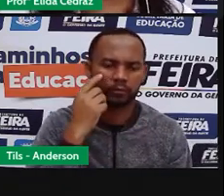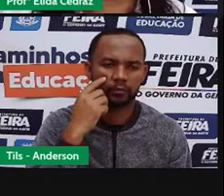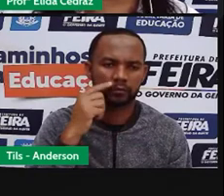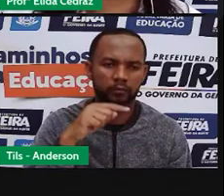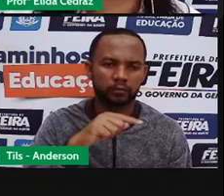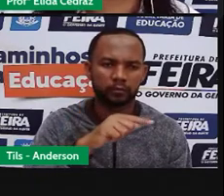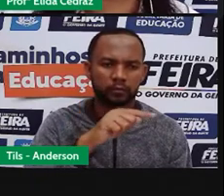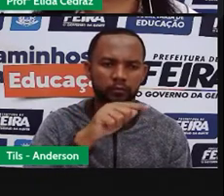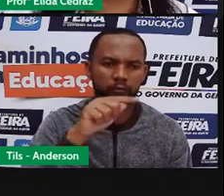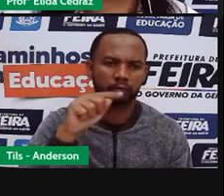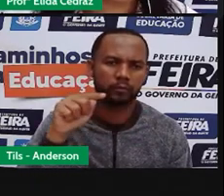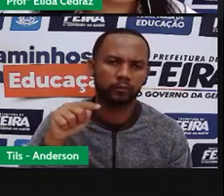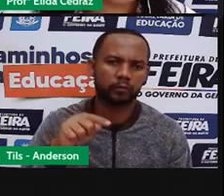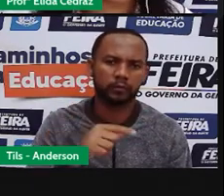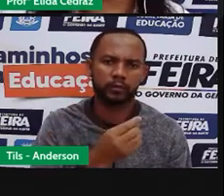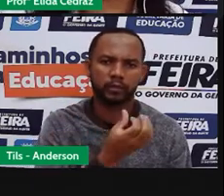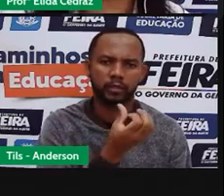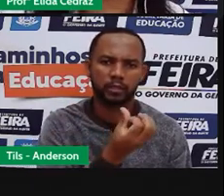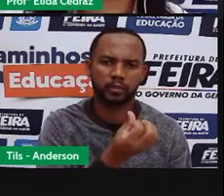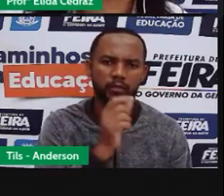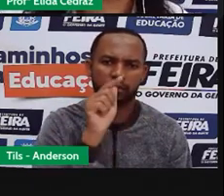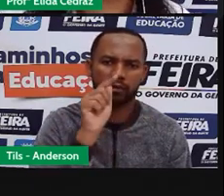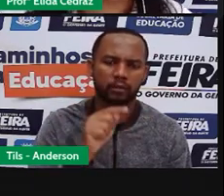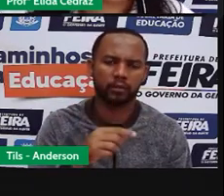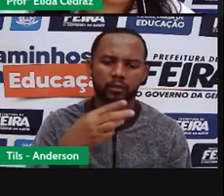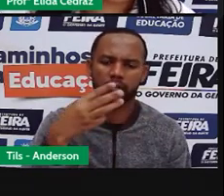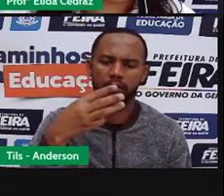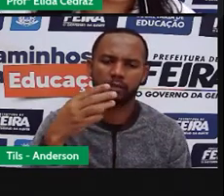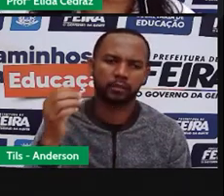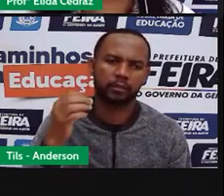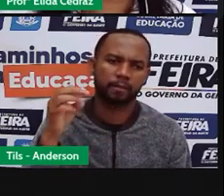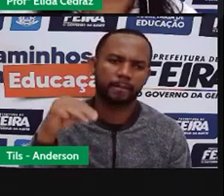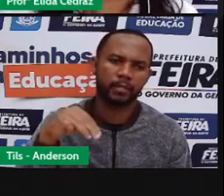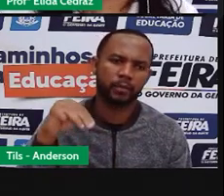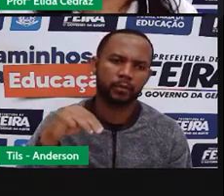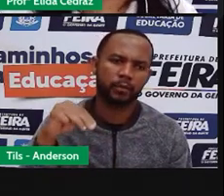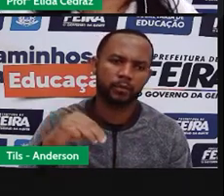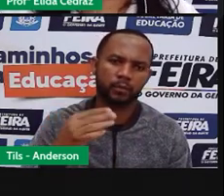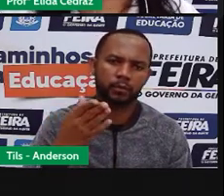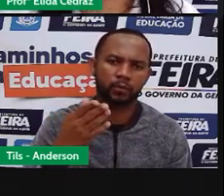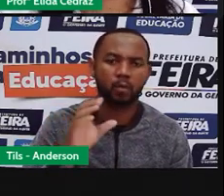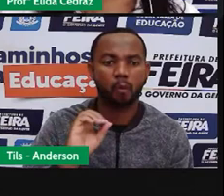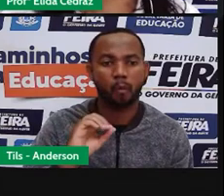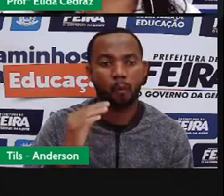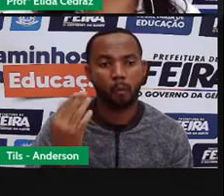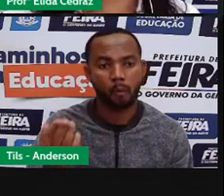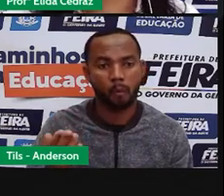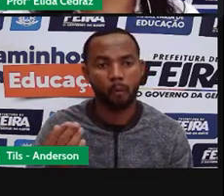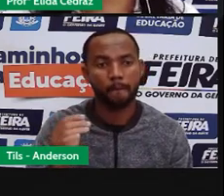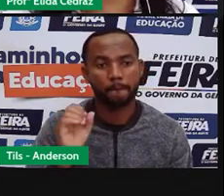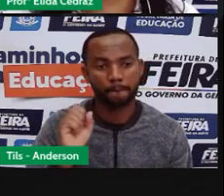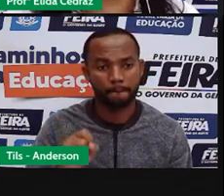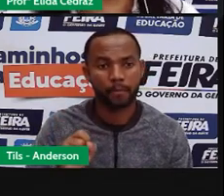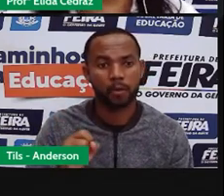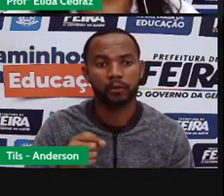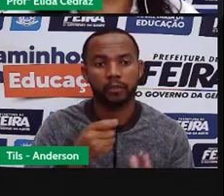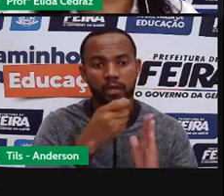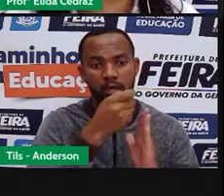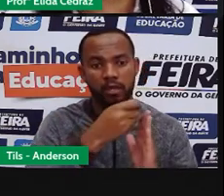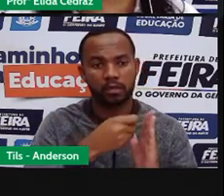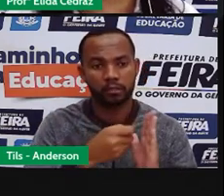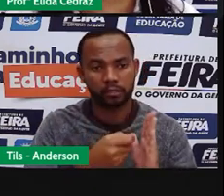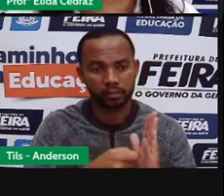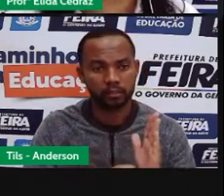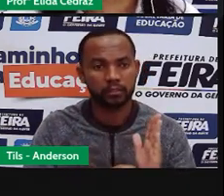marcando 6 horas e 30 minutos. Ou você pode registrar e